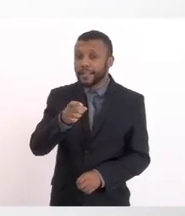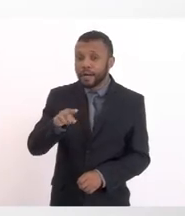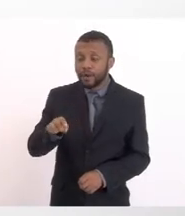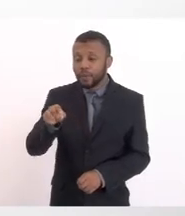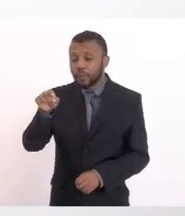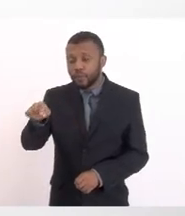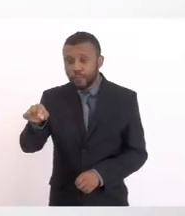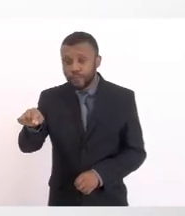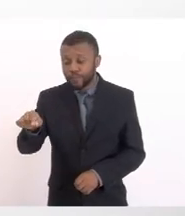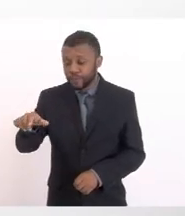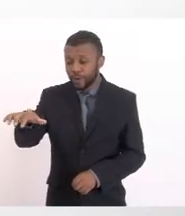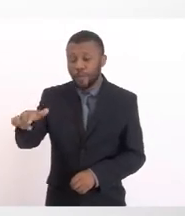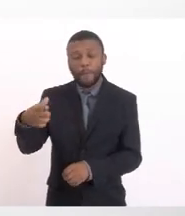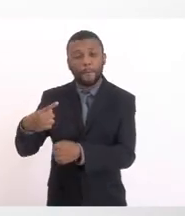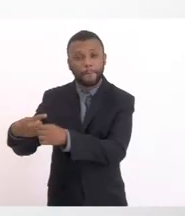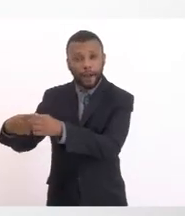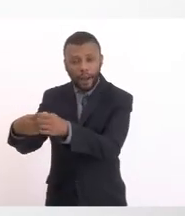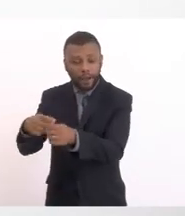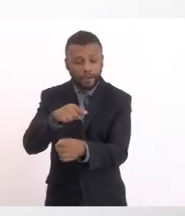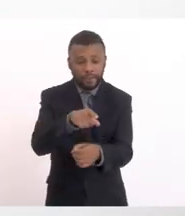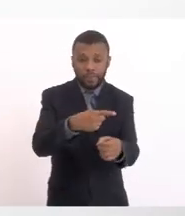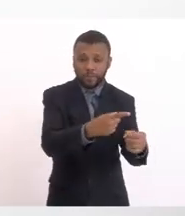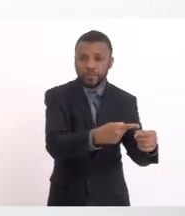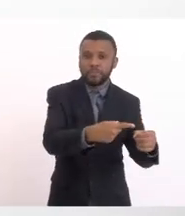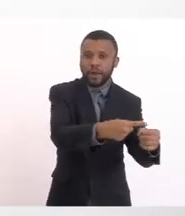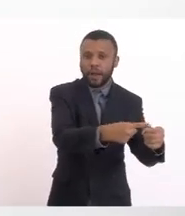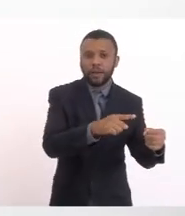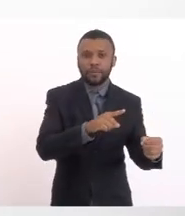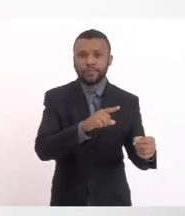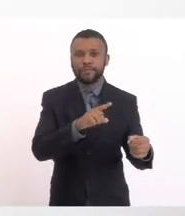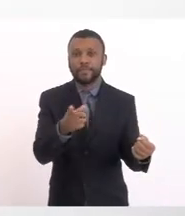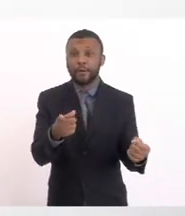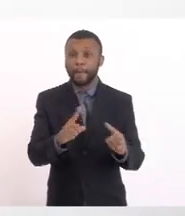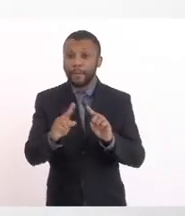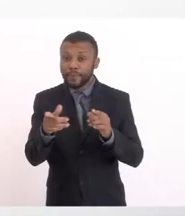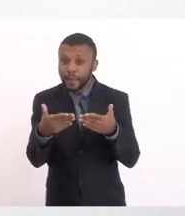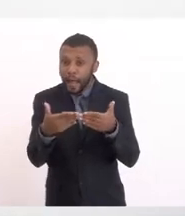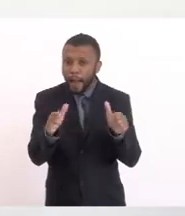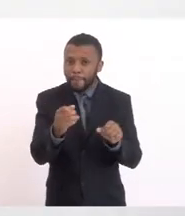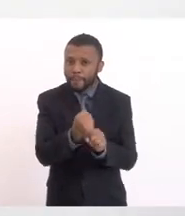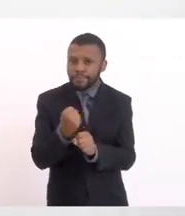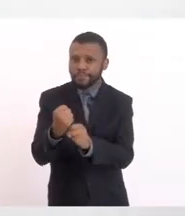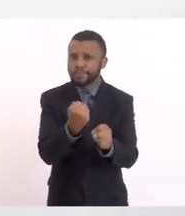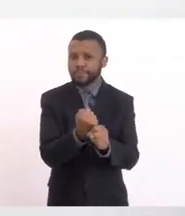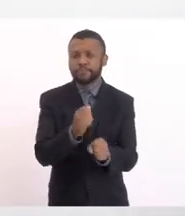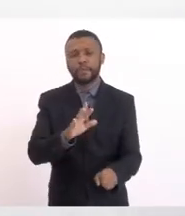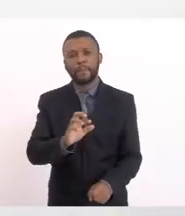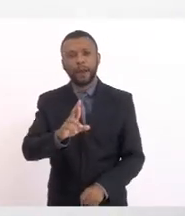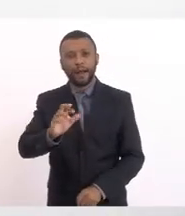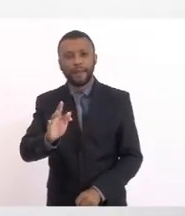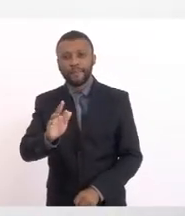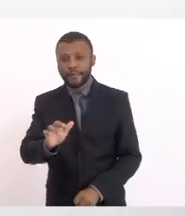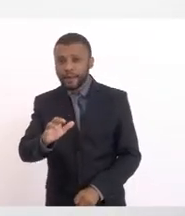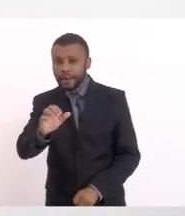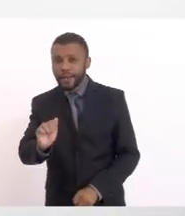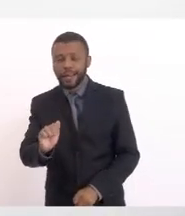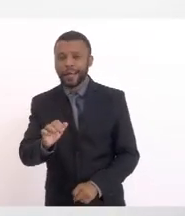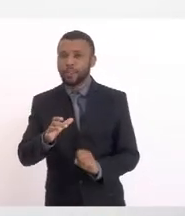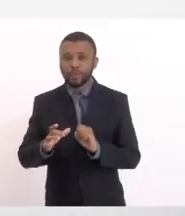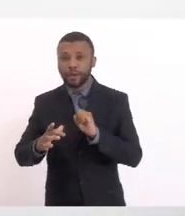Barra Franca Não garante O menor tempo De residência Da massa d'água Lá na bombaça Não